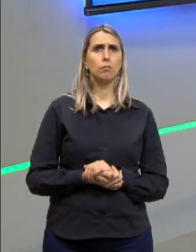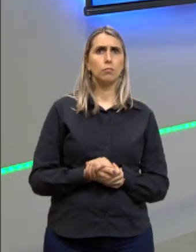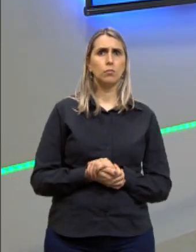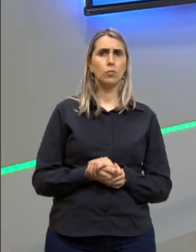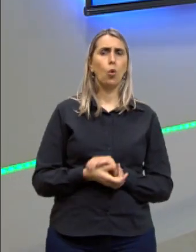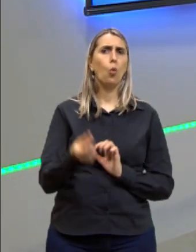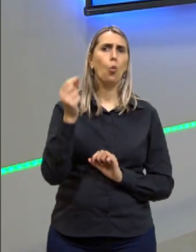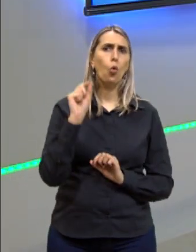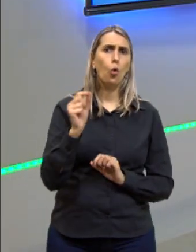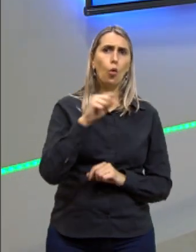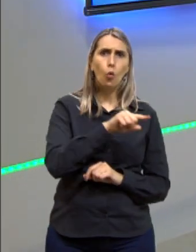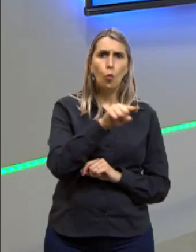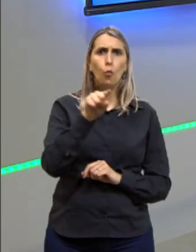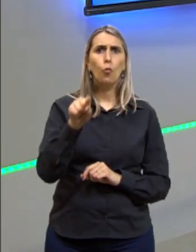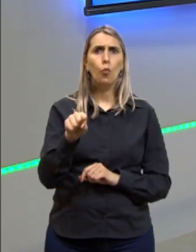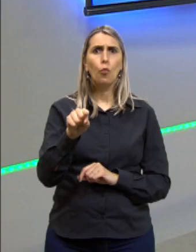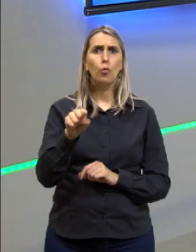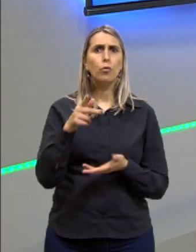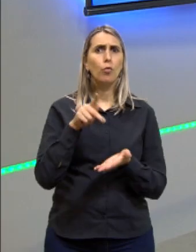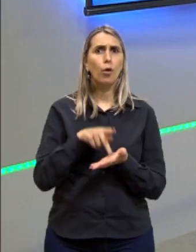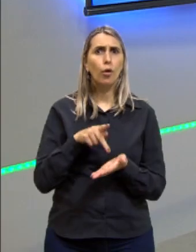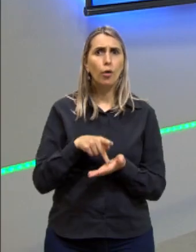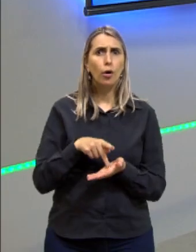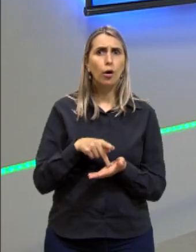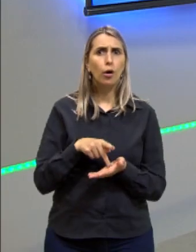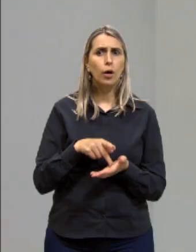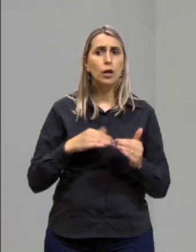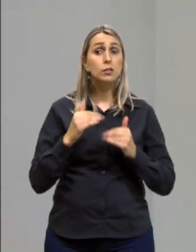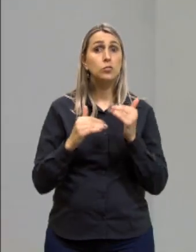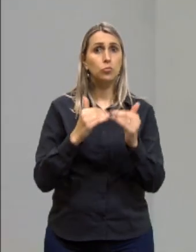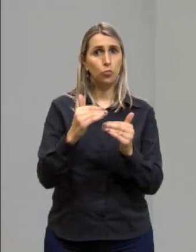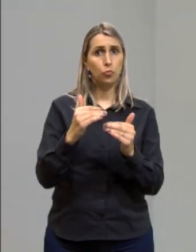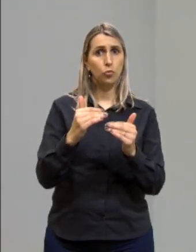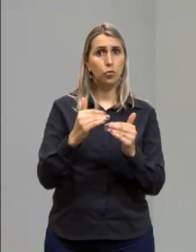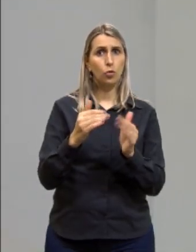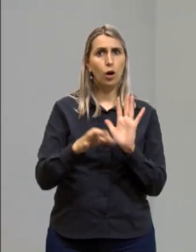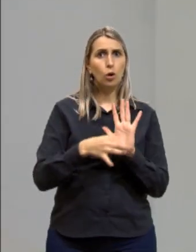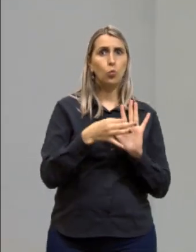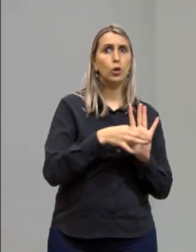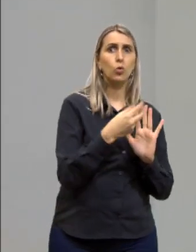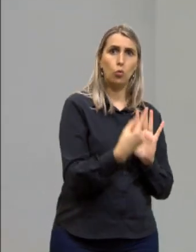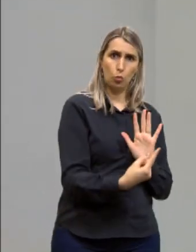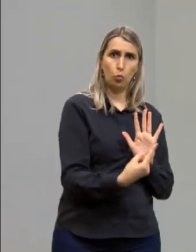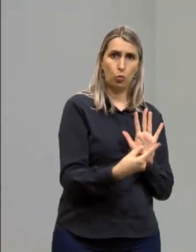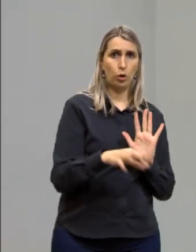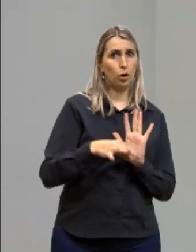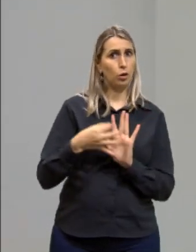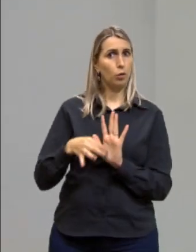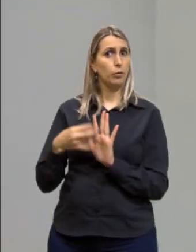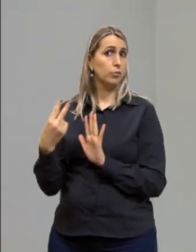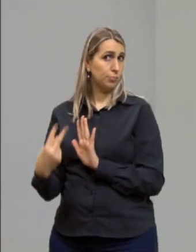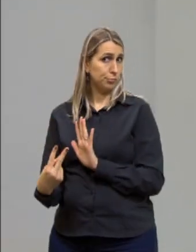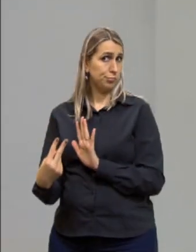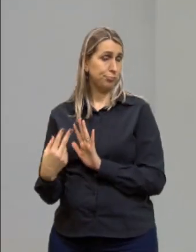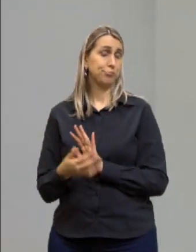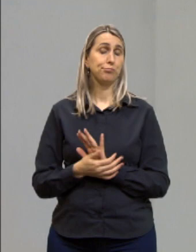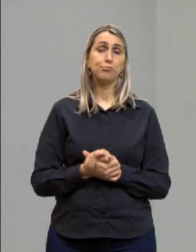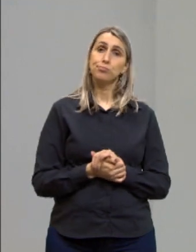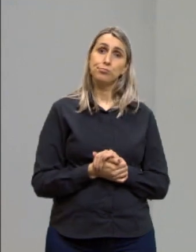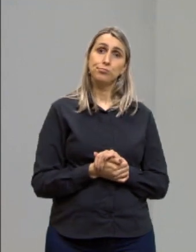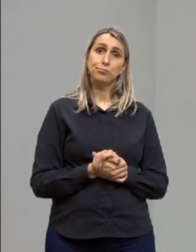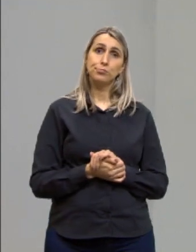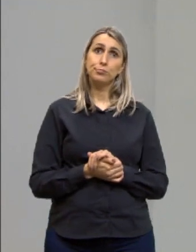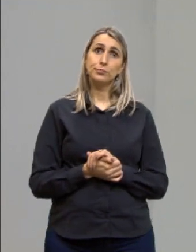O que vocês vão, na verdade, desenvolver? Argumento 1 e argumento 2, tá vendo esses dois aqui?